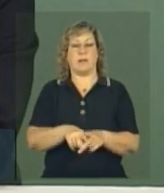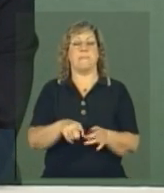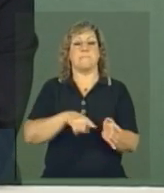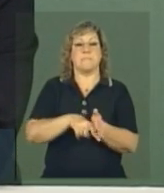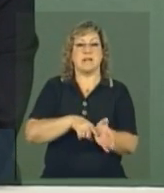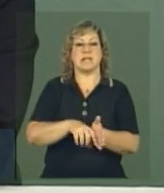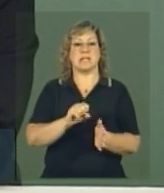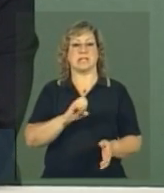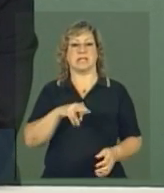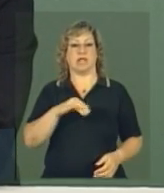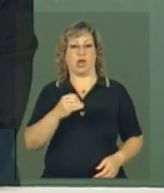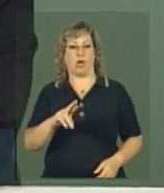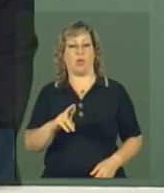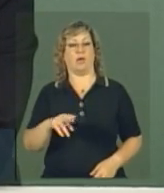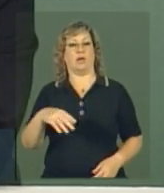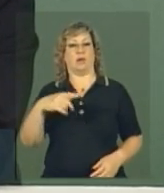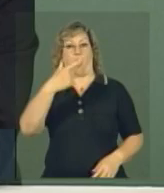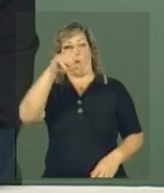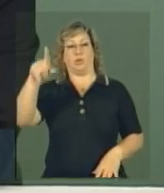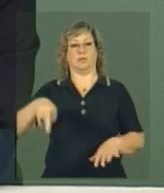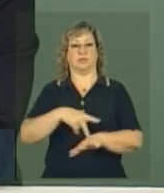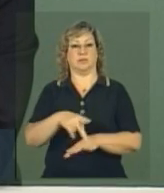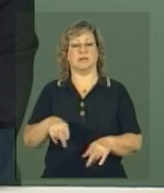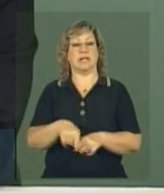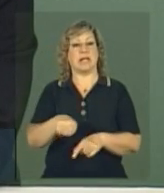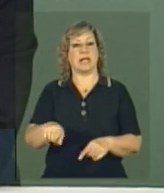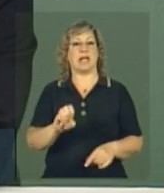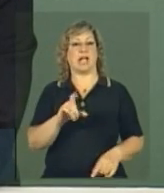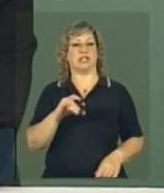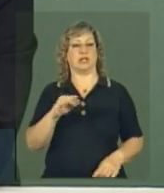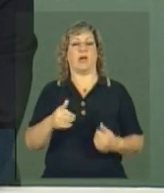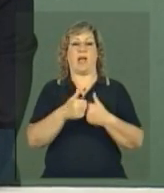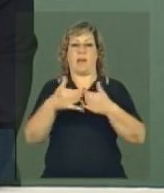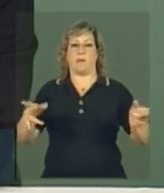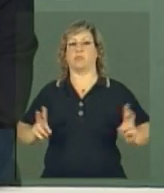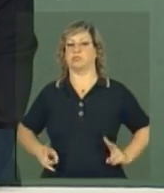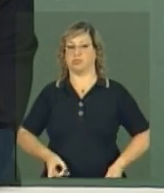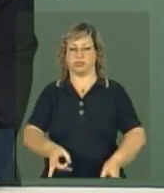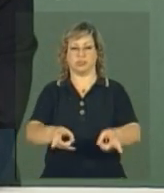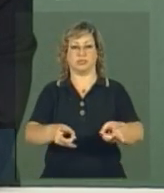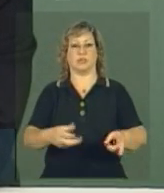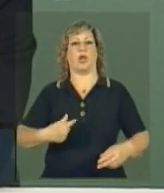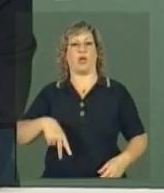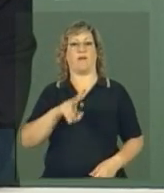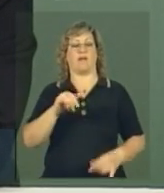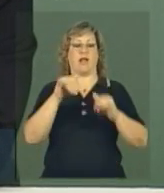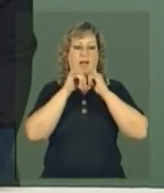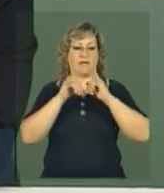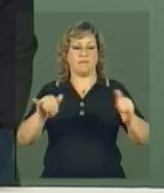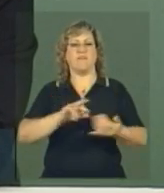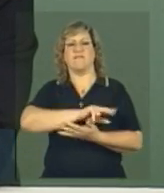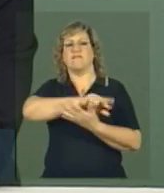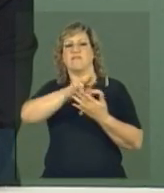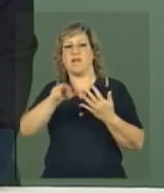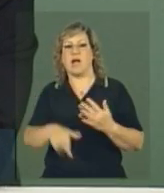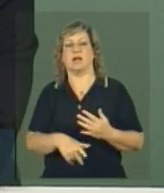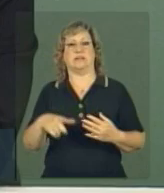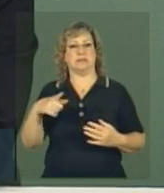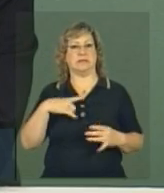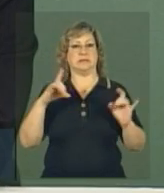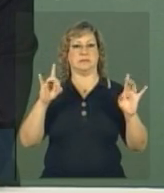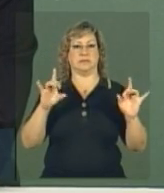editais que vão ficar abertos a partir de agora, fluxo contínuo. Nós vamos divulgar na Nature, na Science, em várias publicações